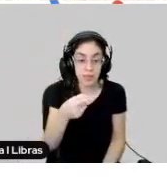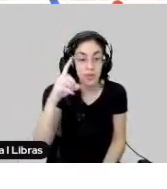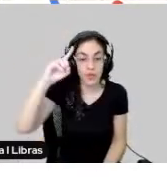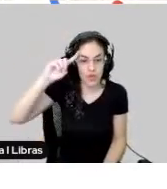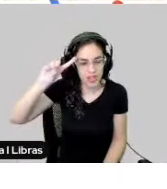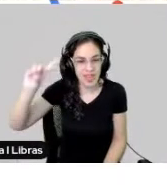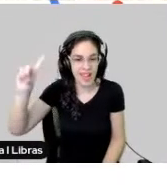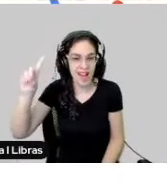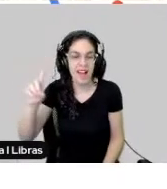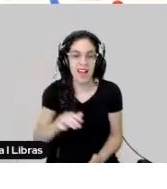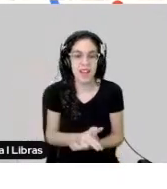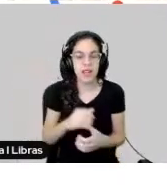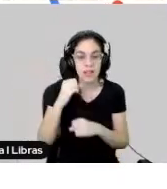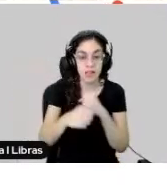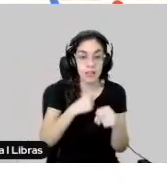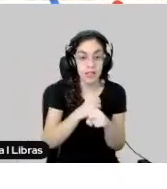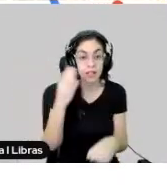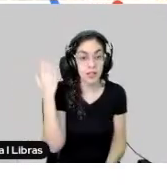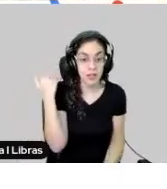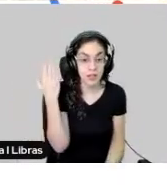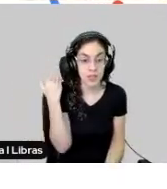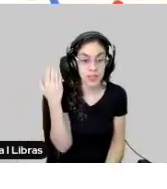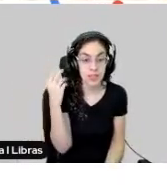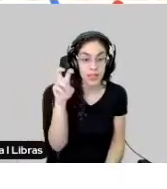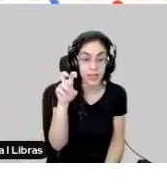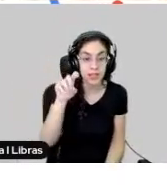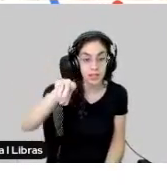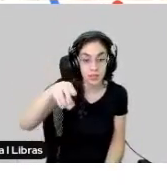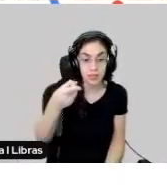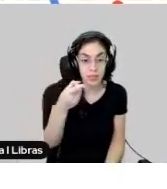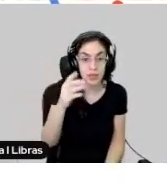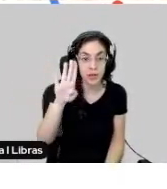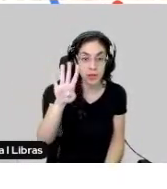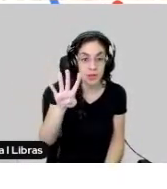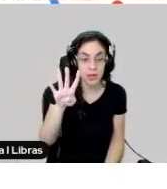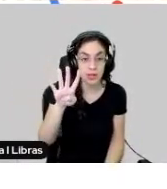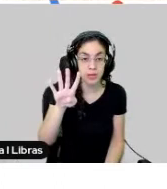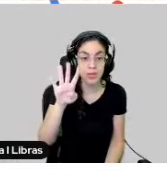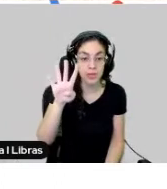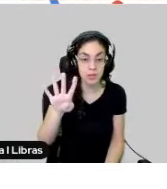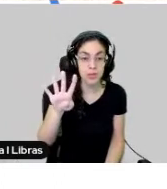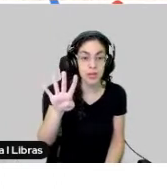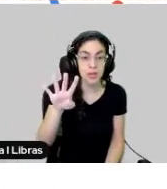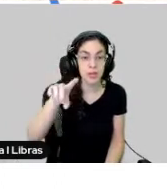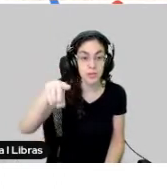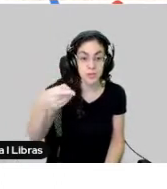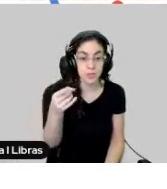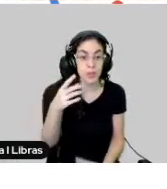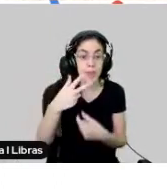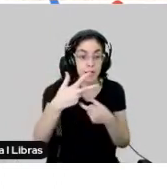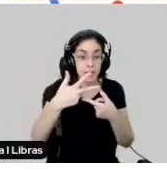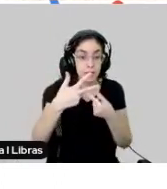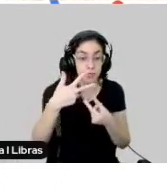A gente já chegou... no ano passado, gente já chegou em quase 5 milhões, 4 milhões e 400 mil conexões no Google Meet por